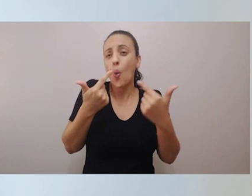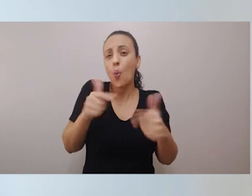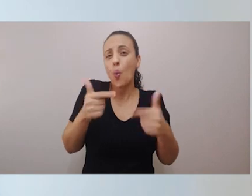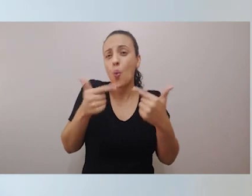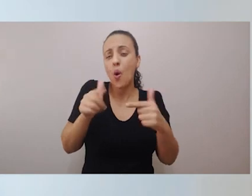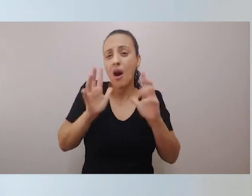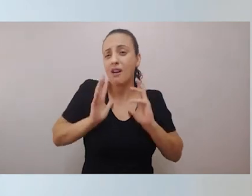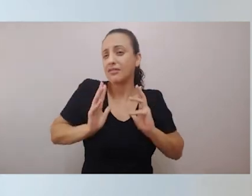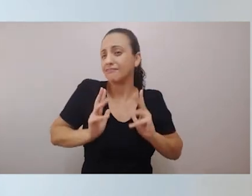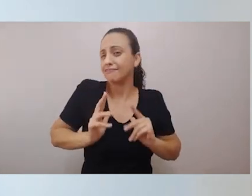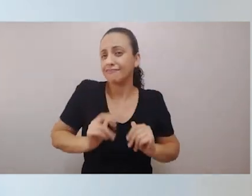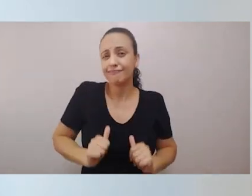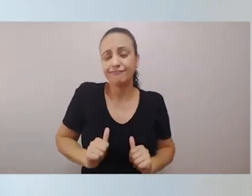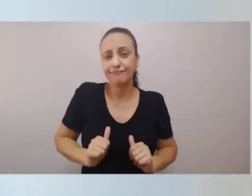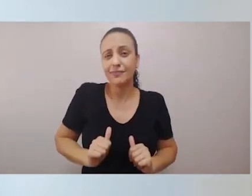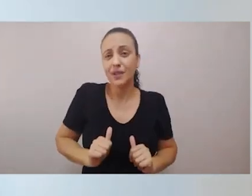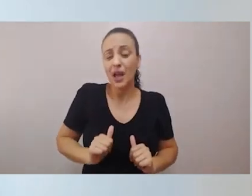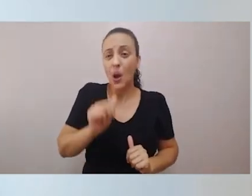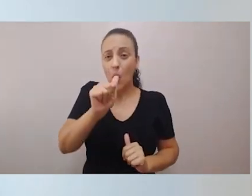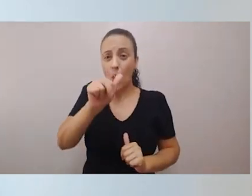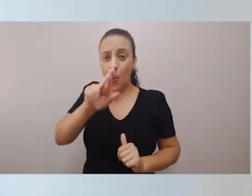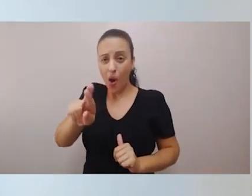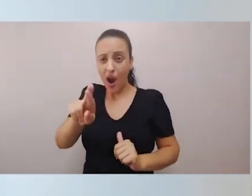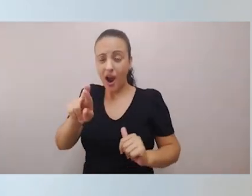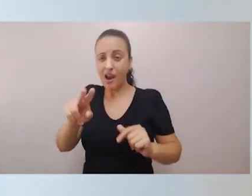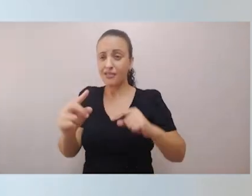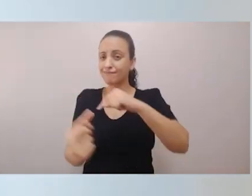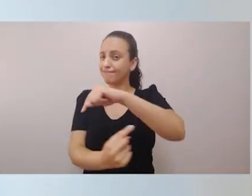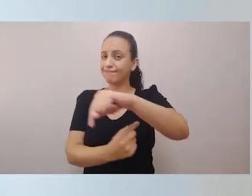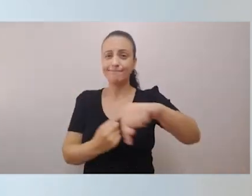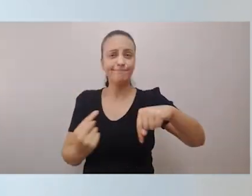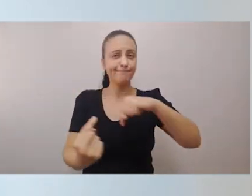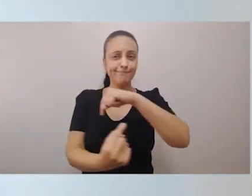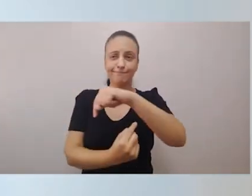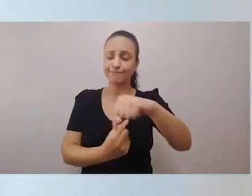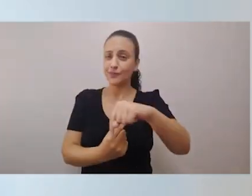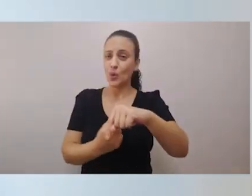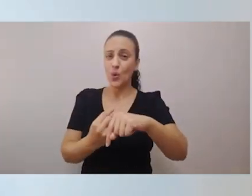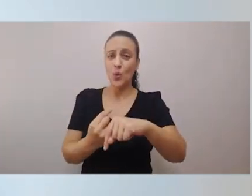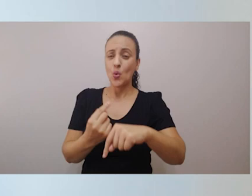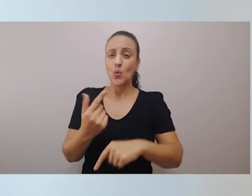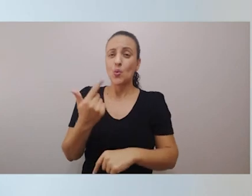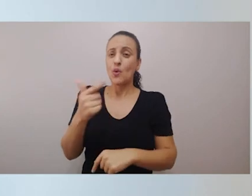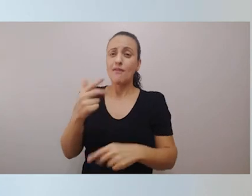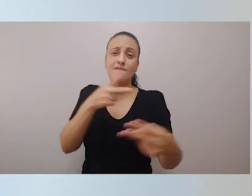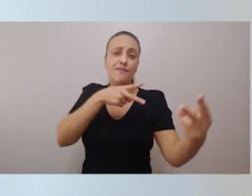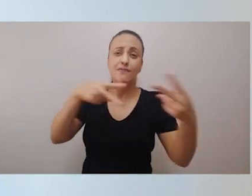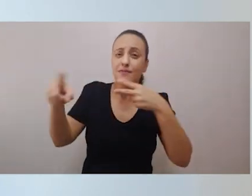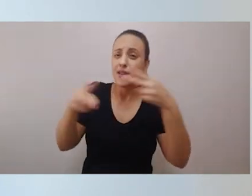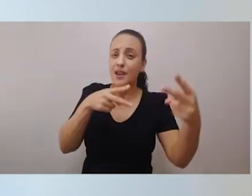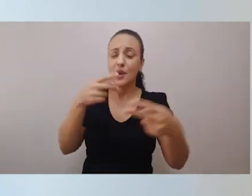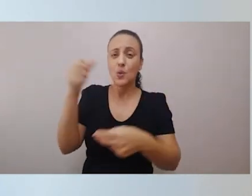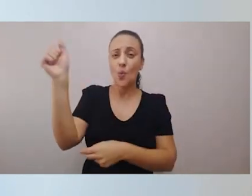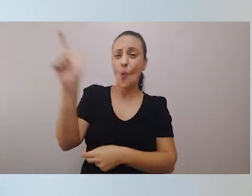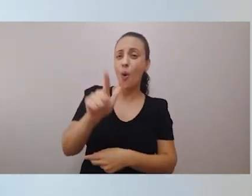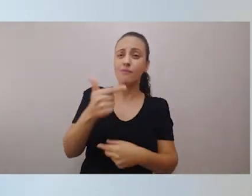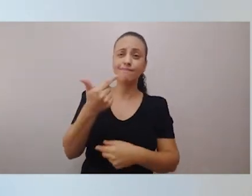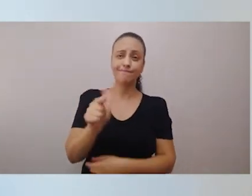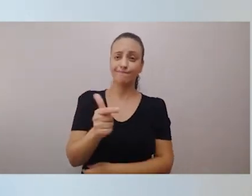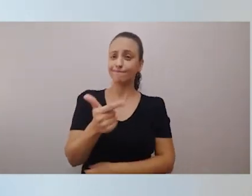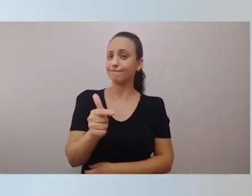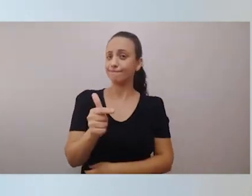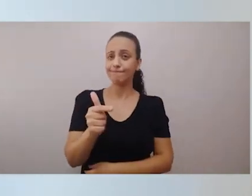de higiene e limpeza, sem circulação de ar, sem ventilação, sem sol. É